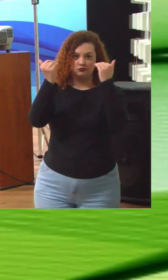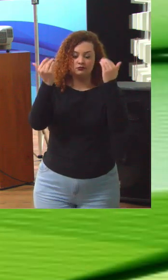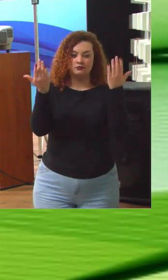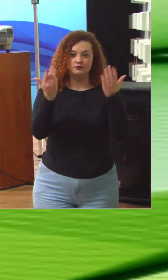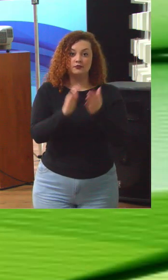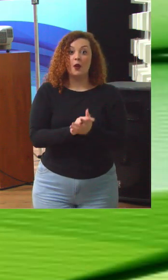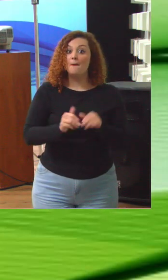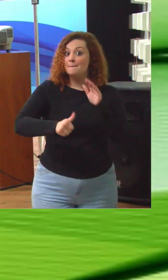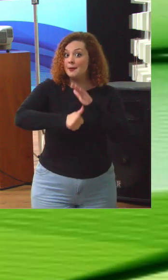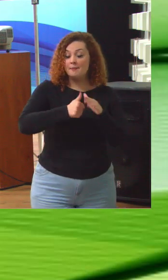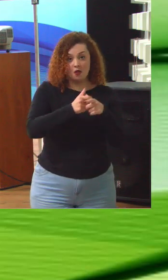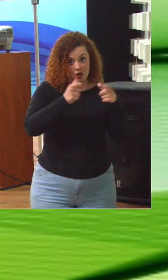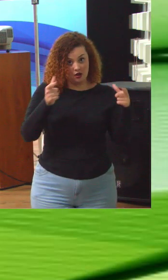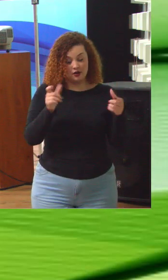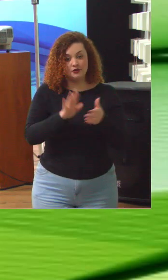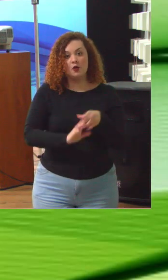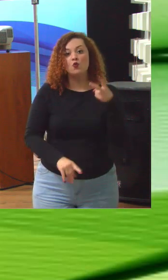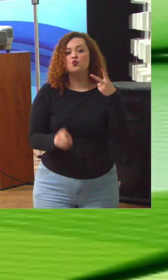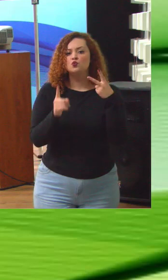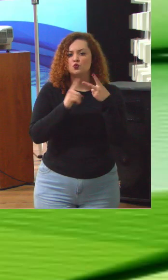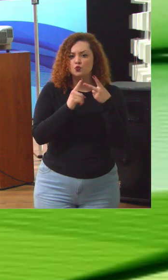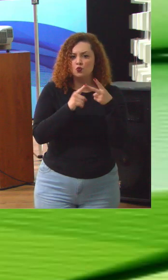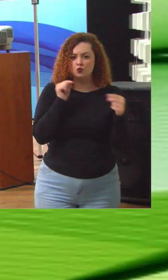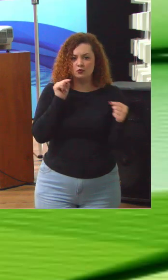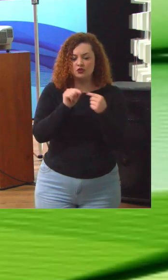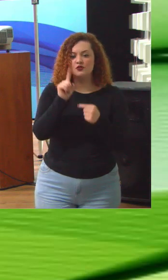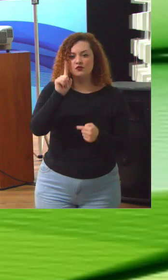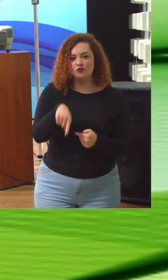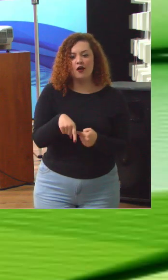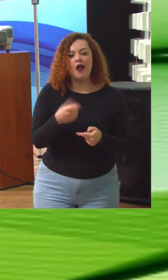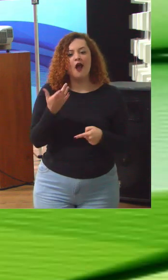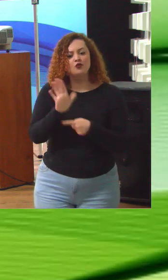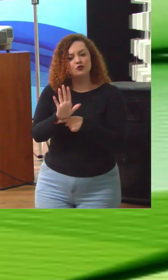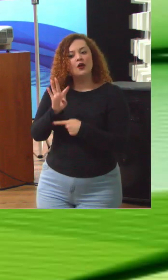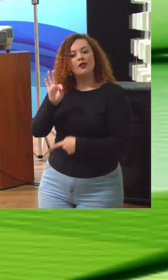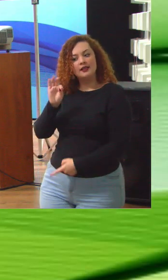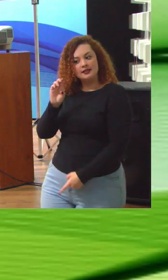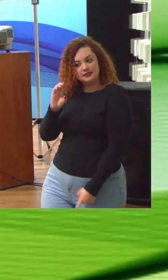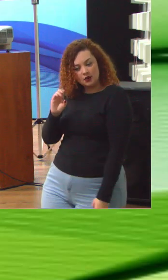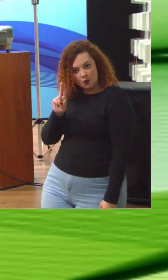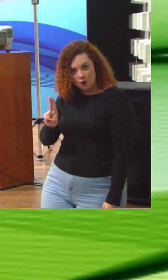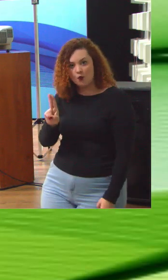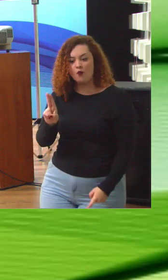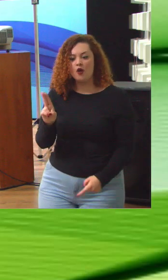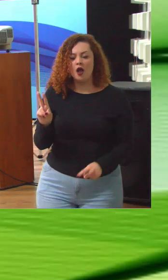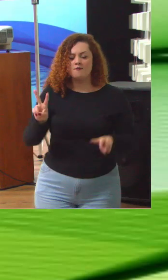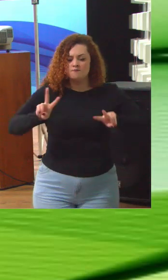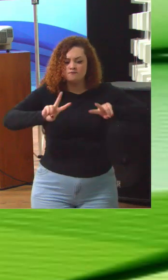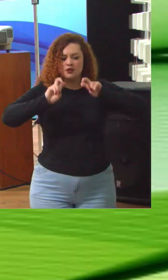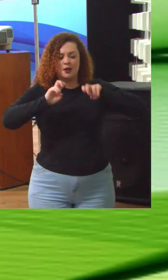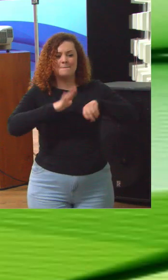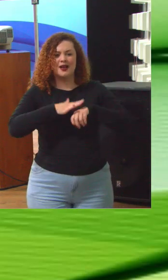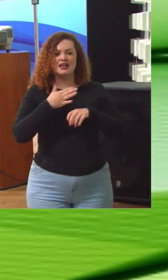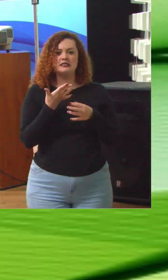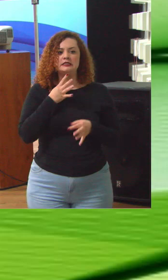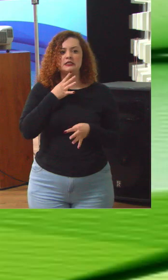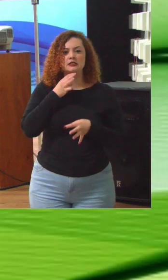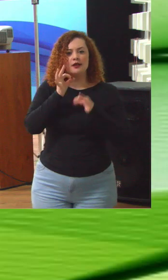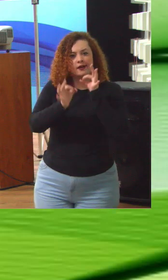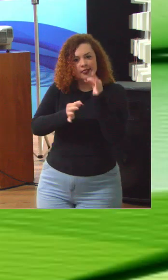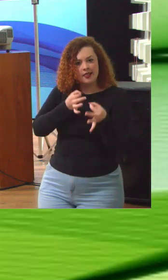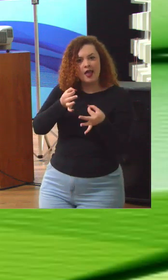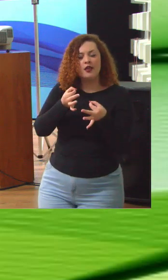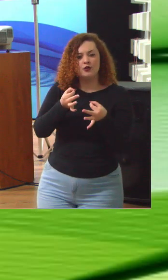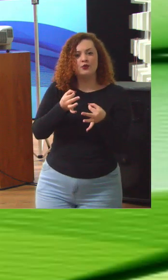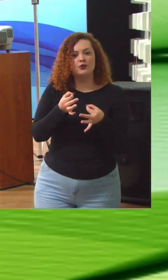E o segundo objetivo é para ajudar o próprio Tribunal de Contas a olhar de uma maneira mais criteriosa, identificando